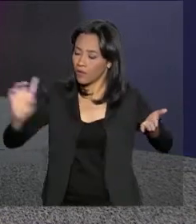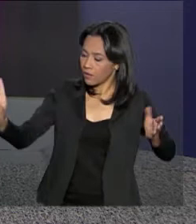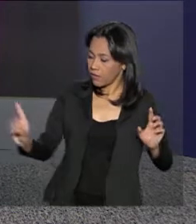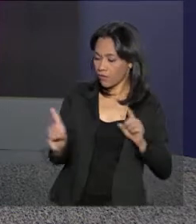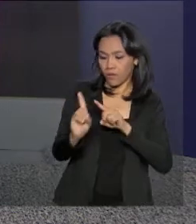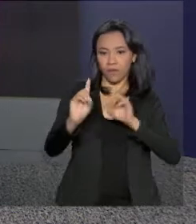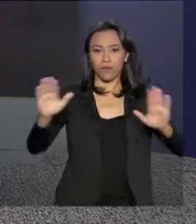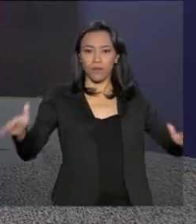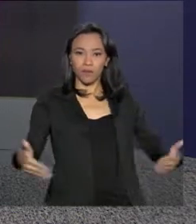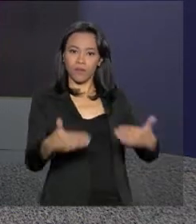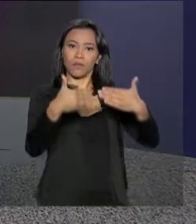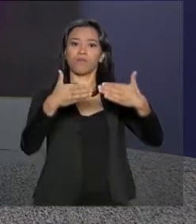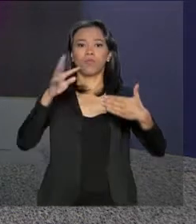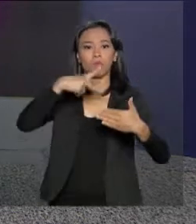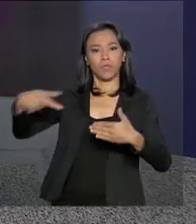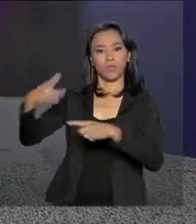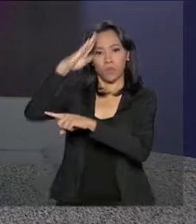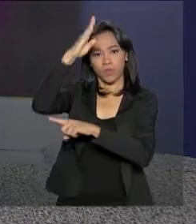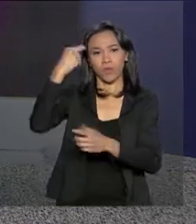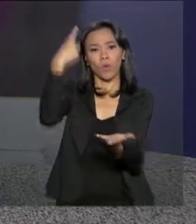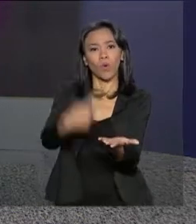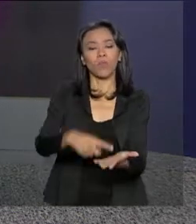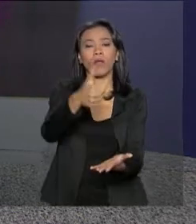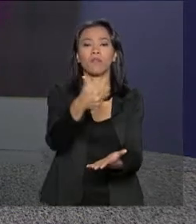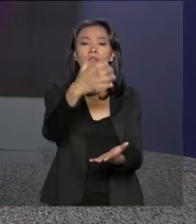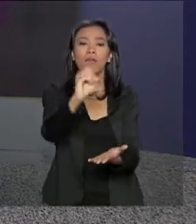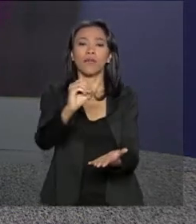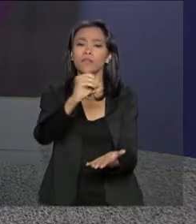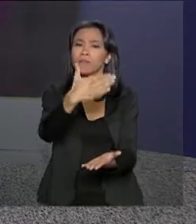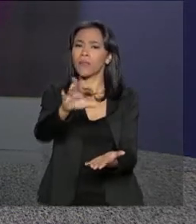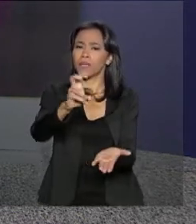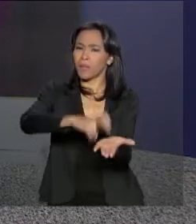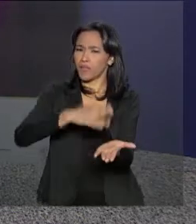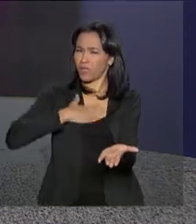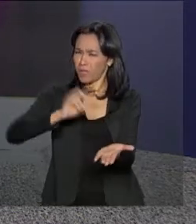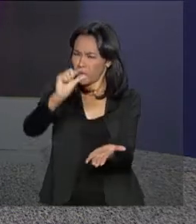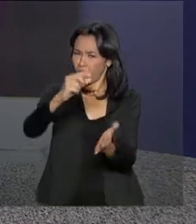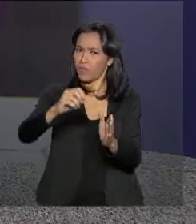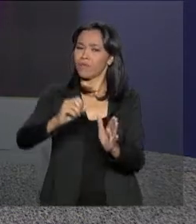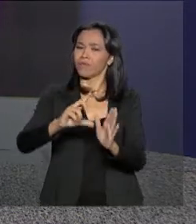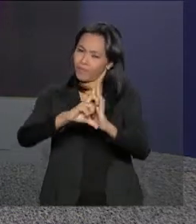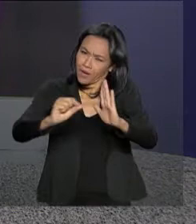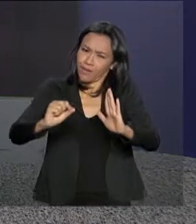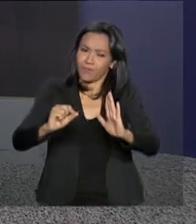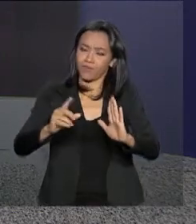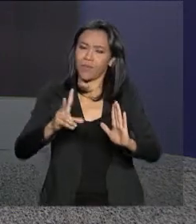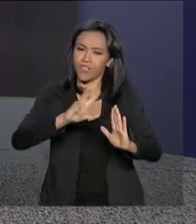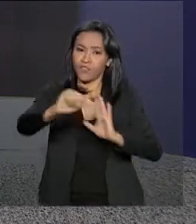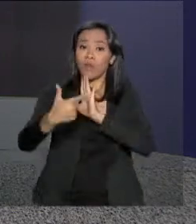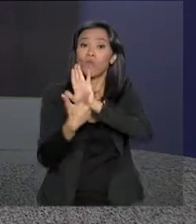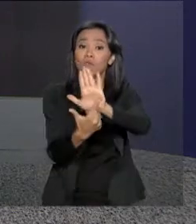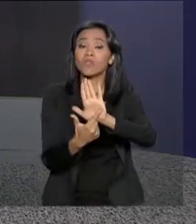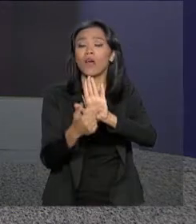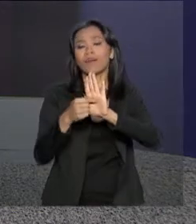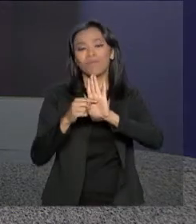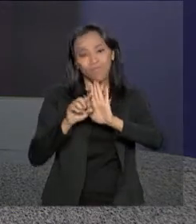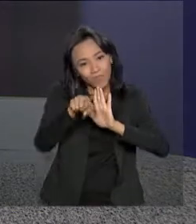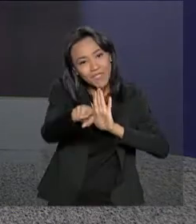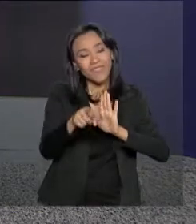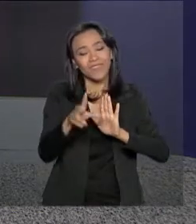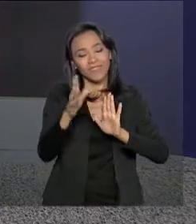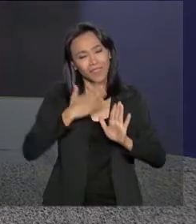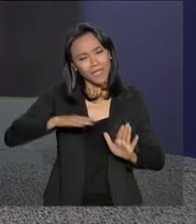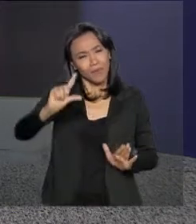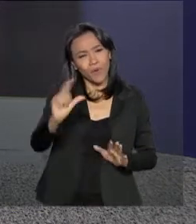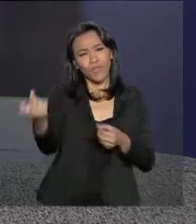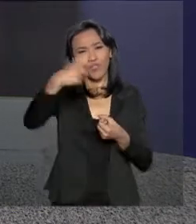Bolsonaro em uma cerimônia oficial marcada para as 10h30 da manhã, daqui a pouquinho, lá no Palácio do Planalto. E nós vamos transmitir tudo ao vivo. Daqui a pouco a